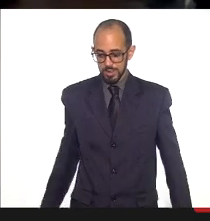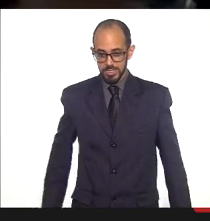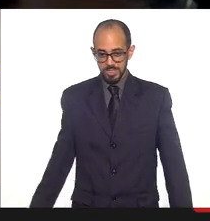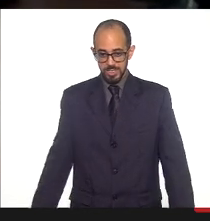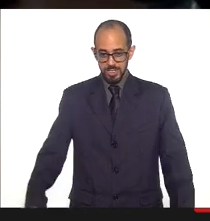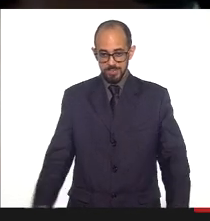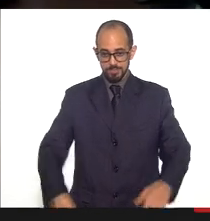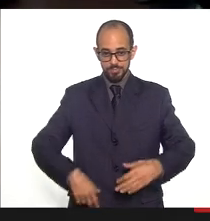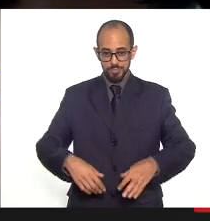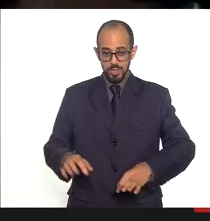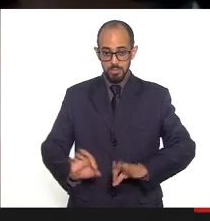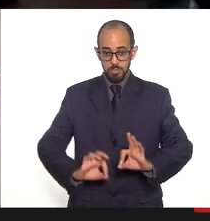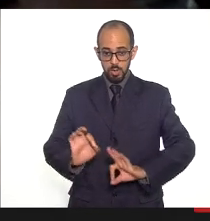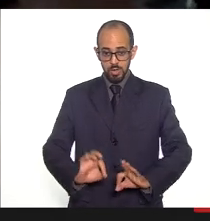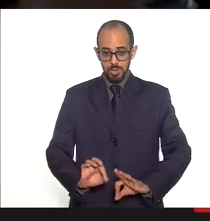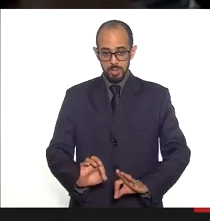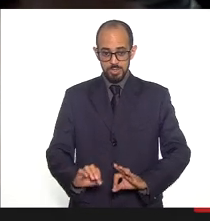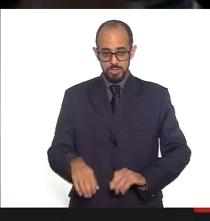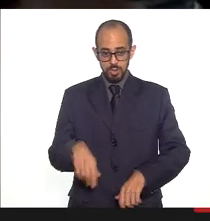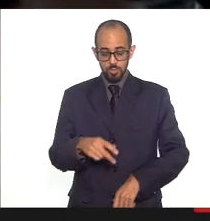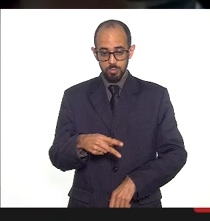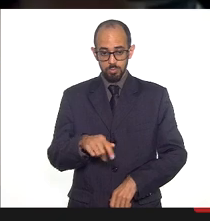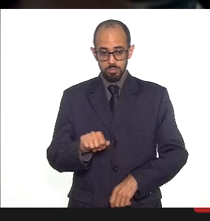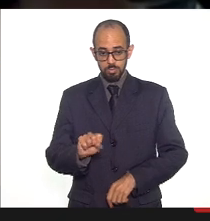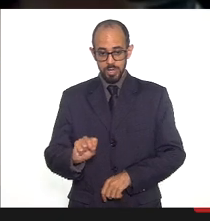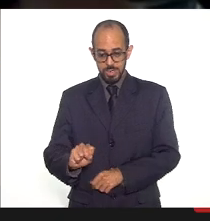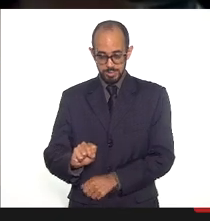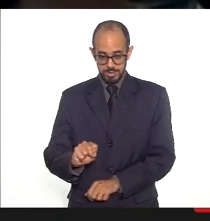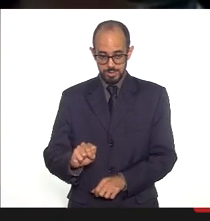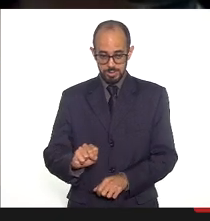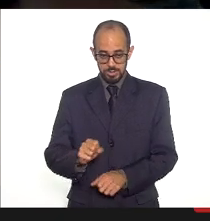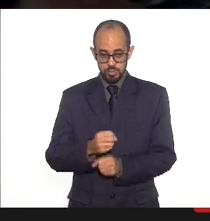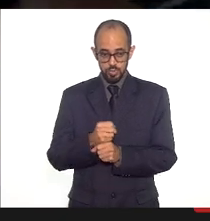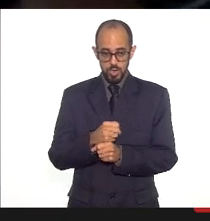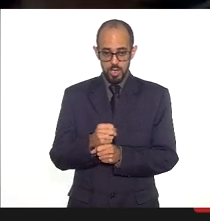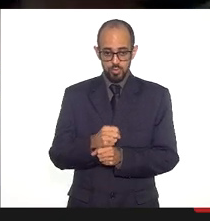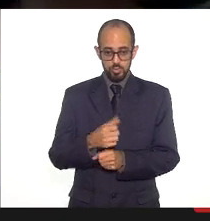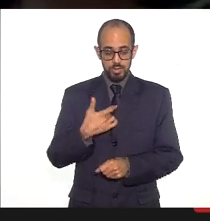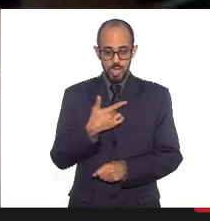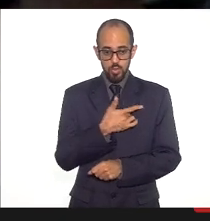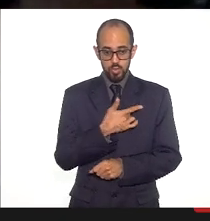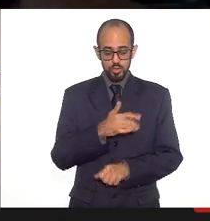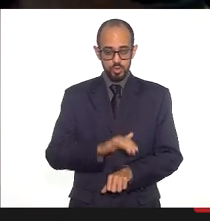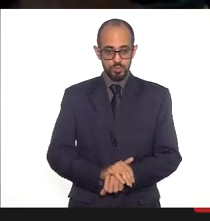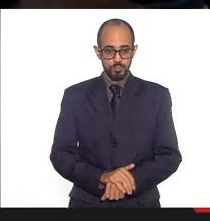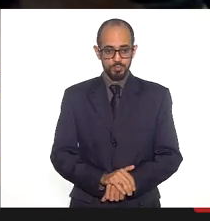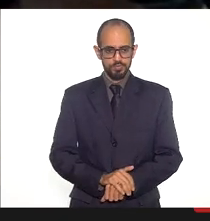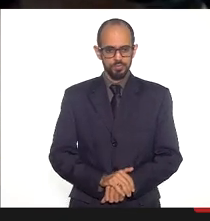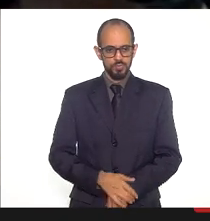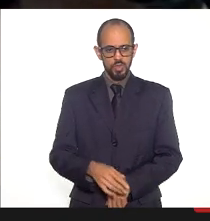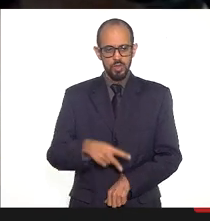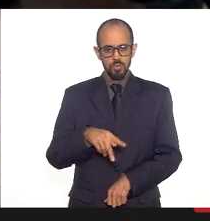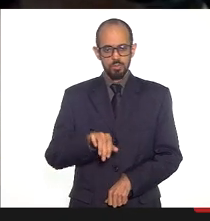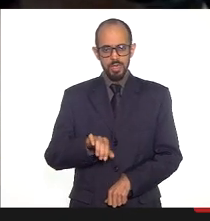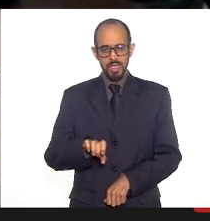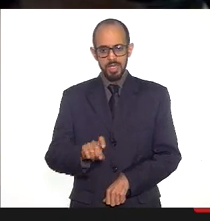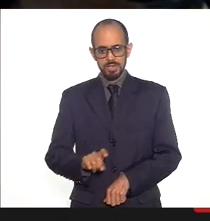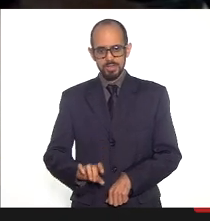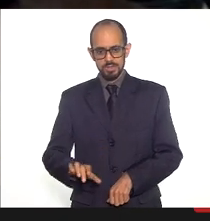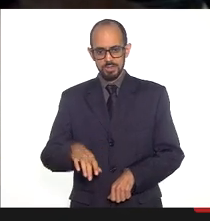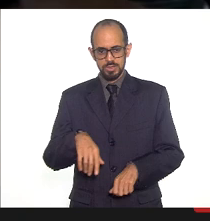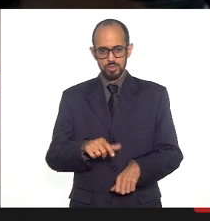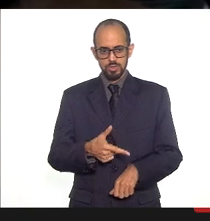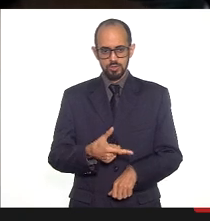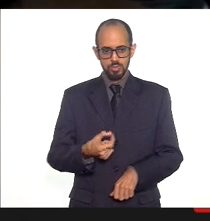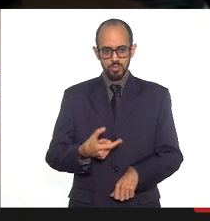programação anual de saúde pais a diretriz 1 do PES 2020 2023